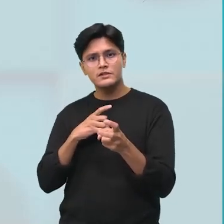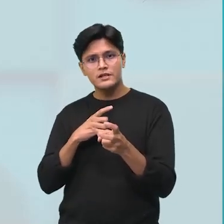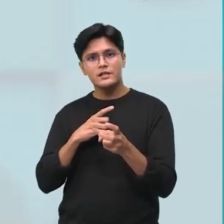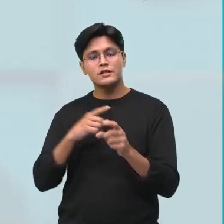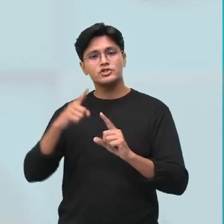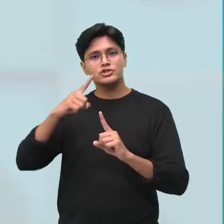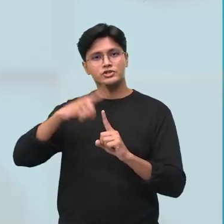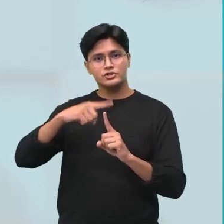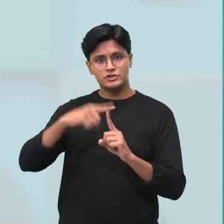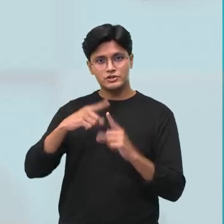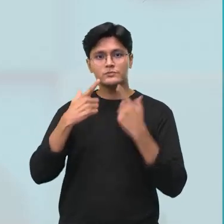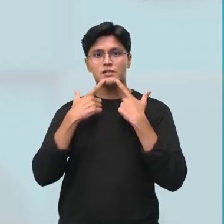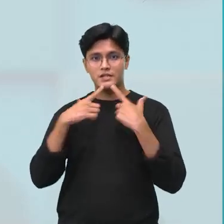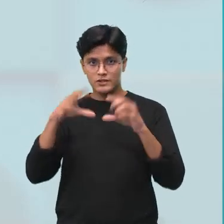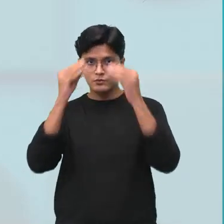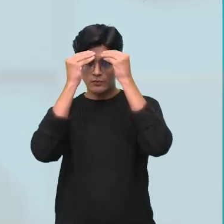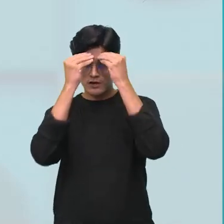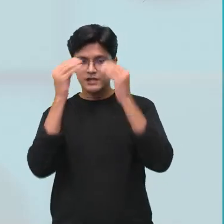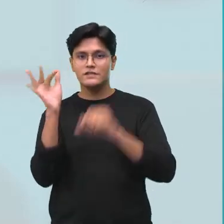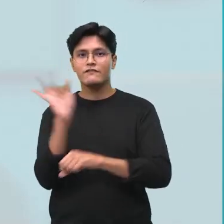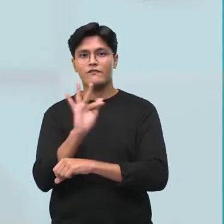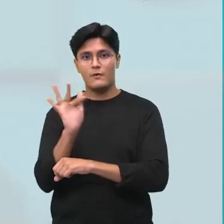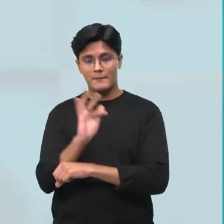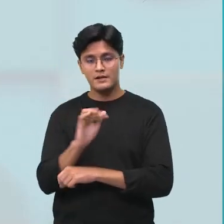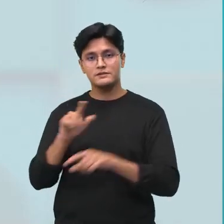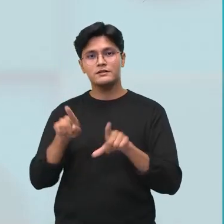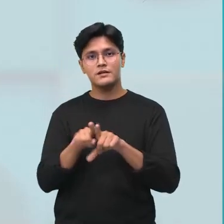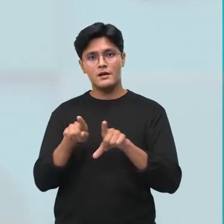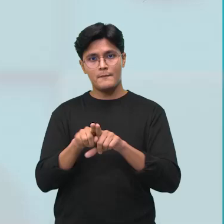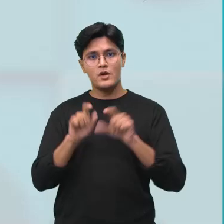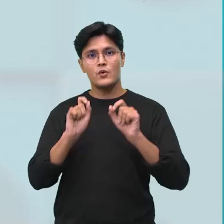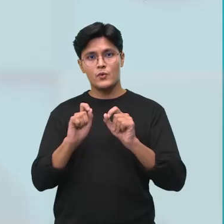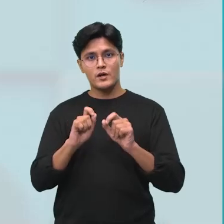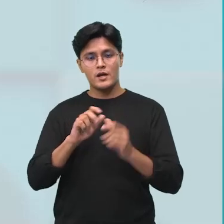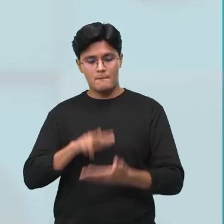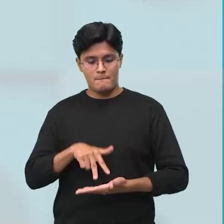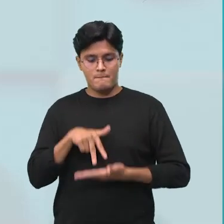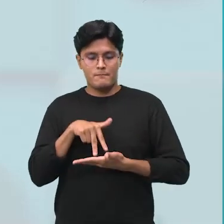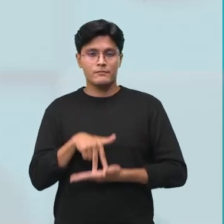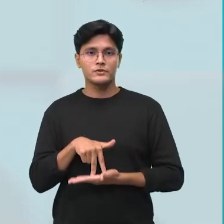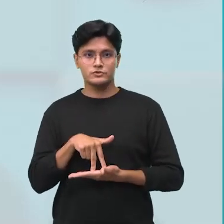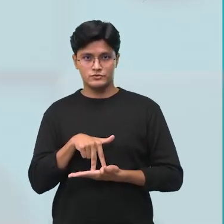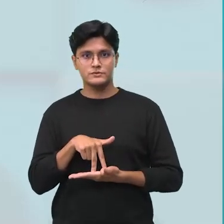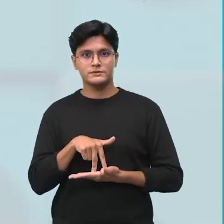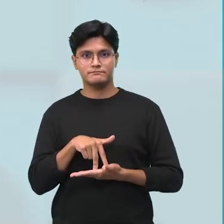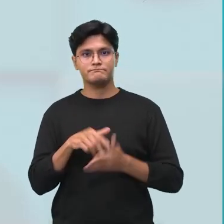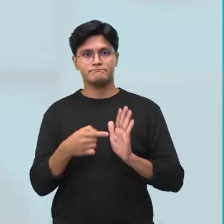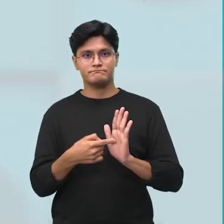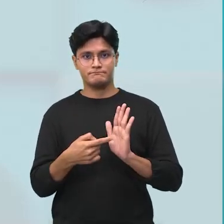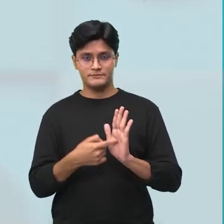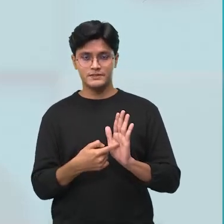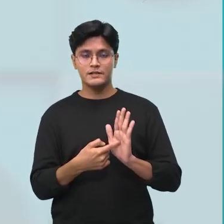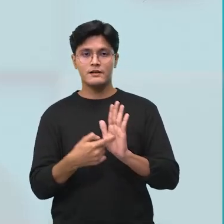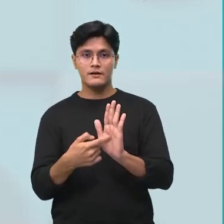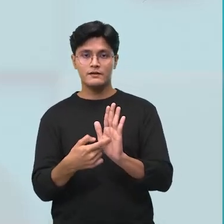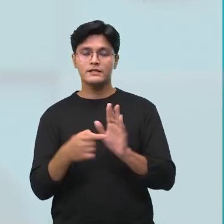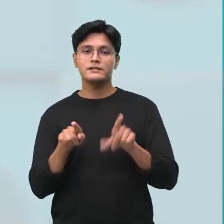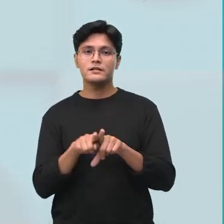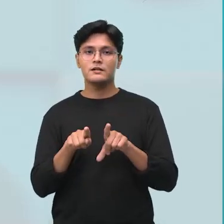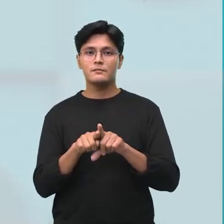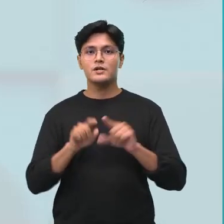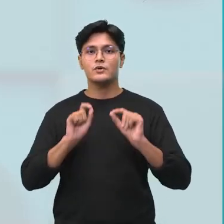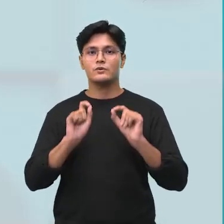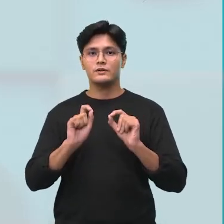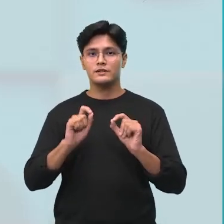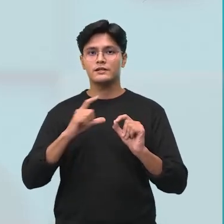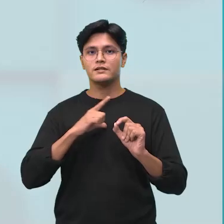linguagem, né? Uma linguagem formal. Nós tínhamos ali uma postura na hora da apresentação. Nós tínhamos ali, né?